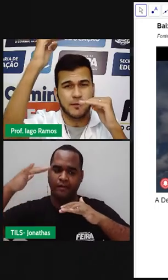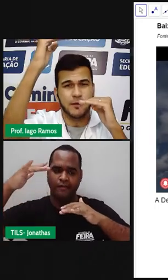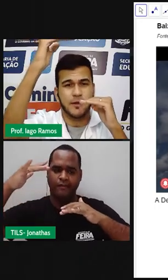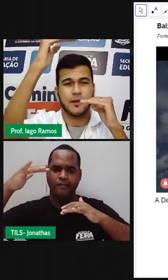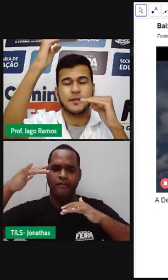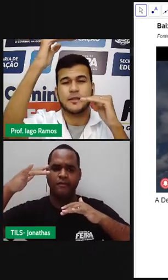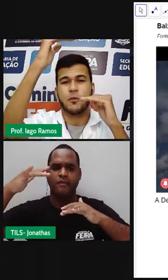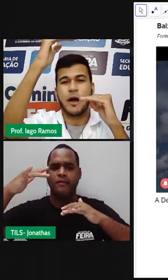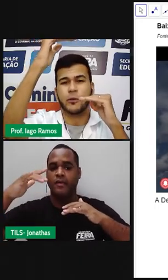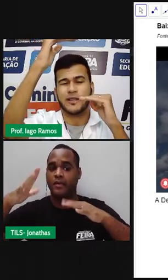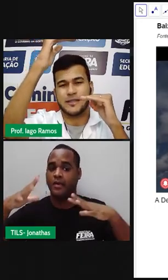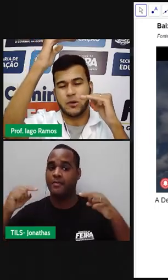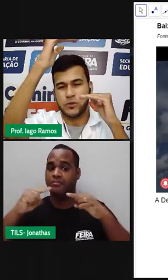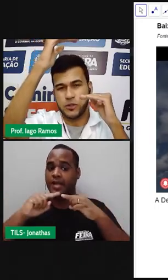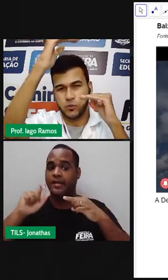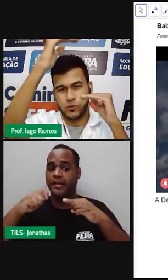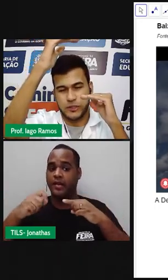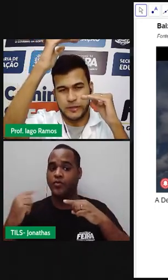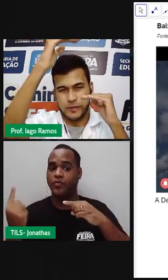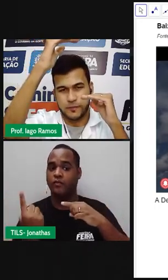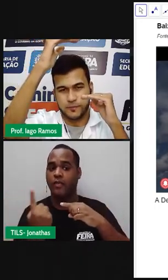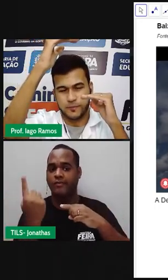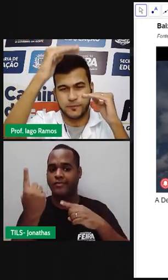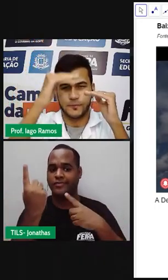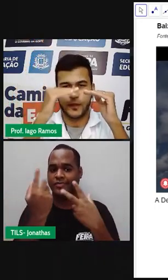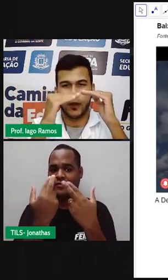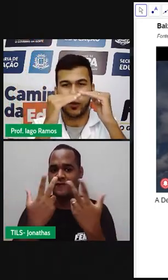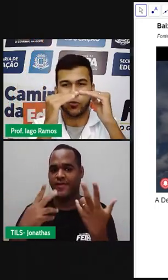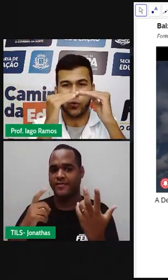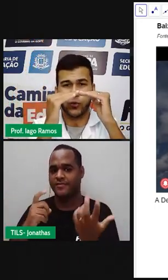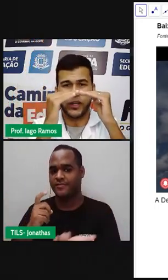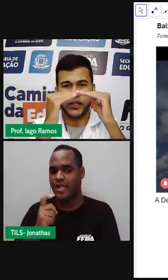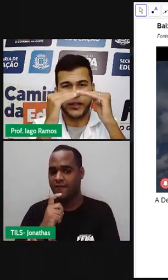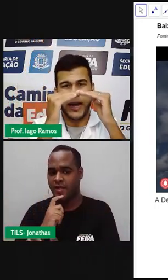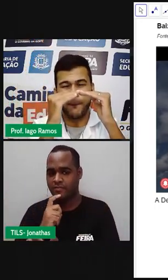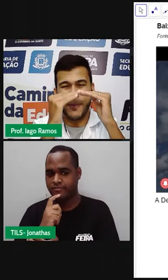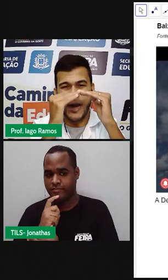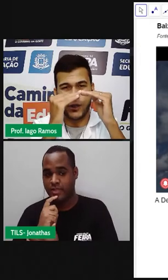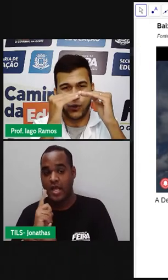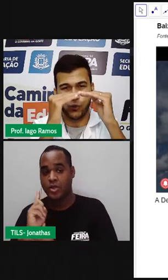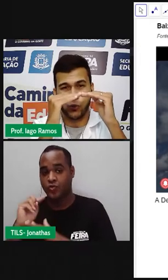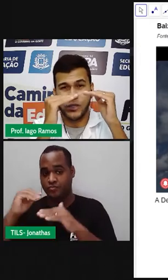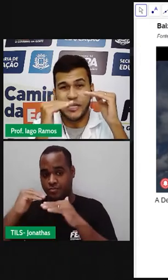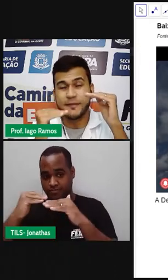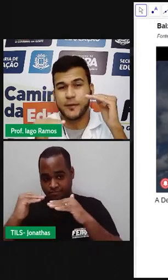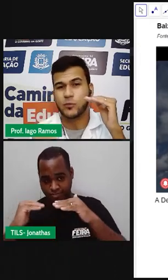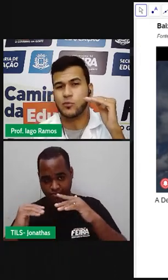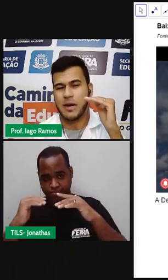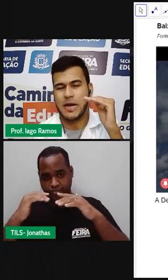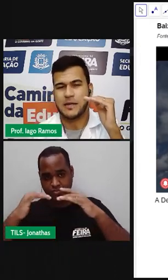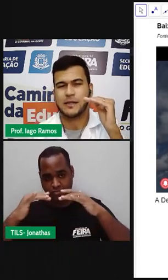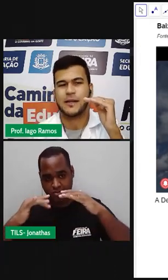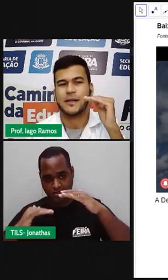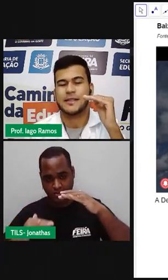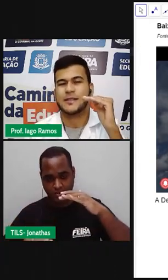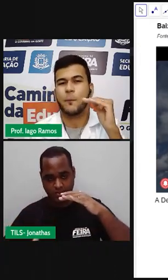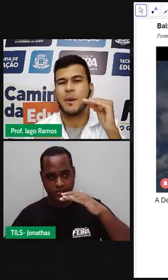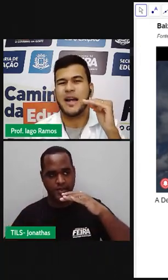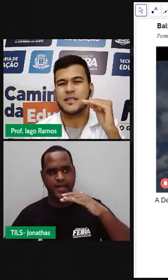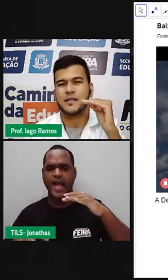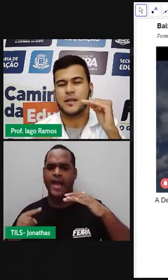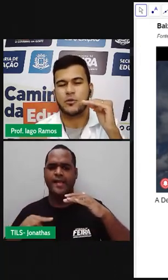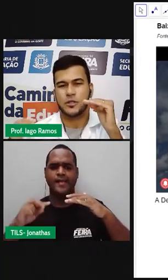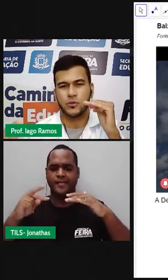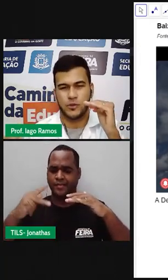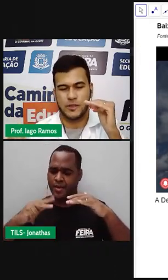mar, são altas altitudes. Tudo que está abaixo do nível do mar, são